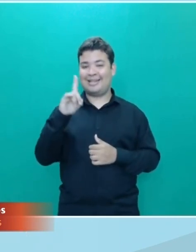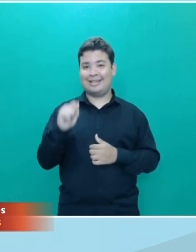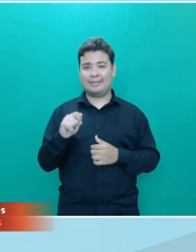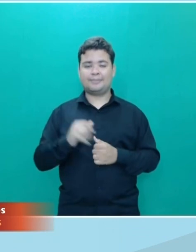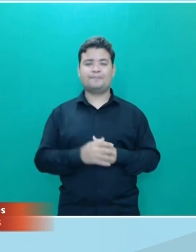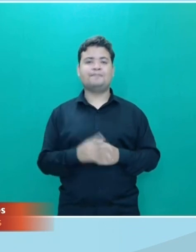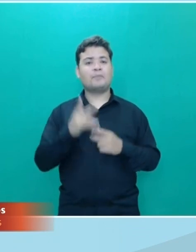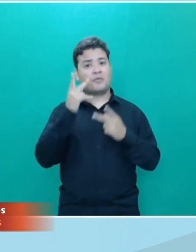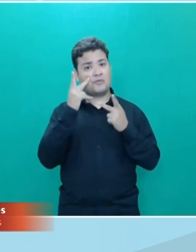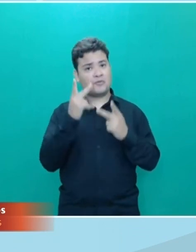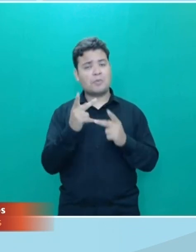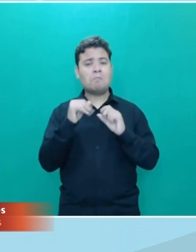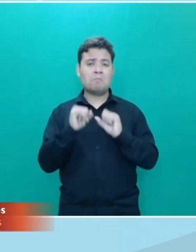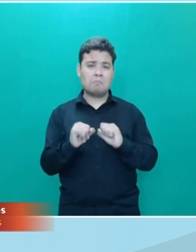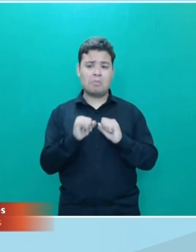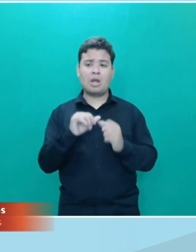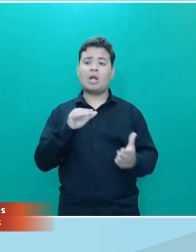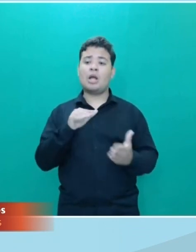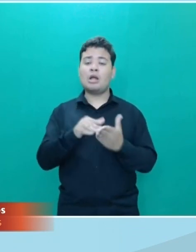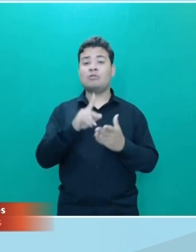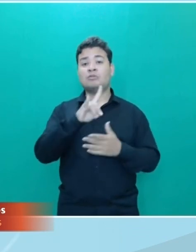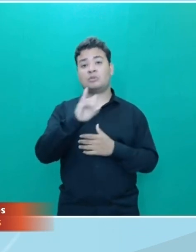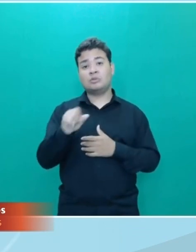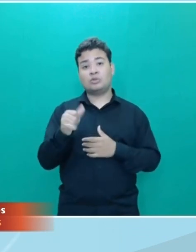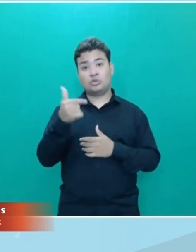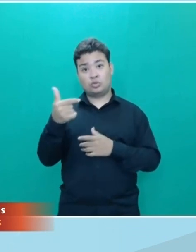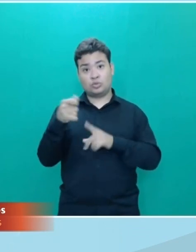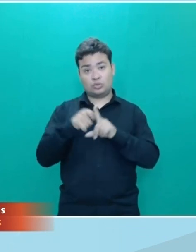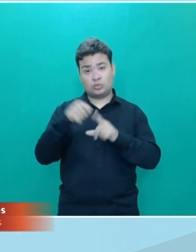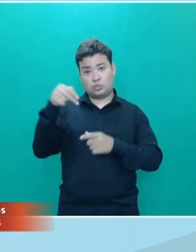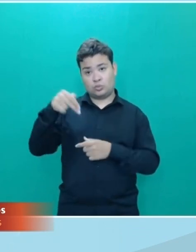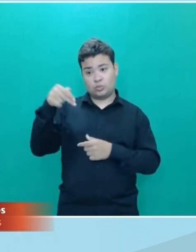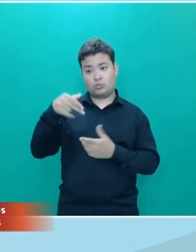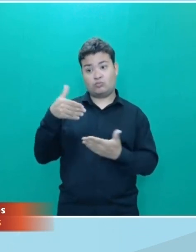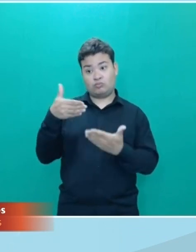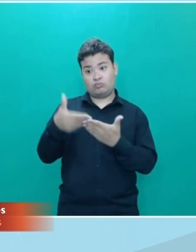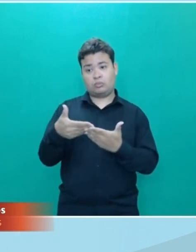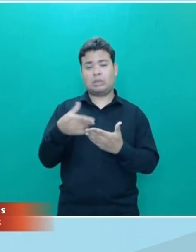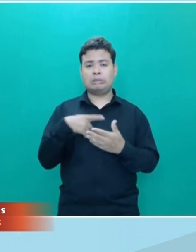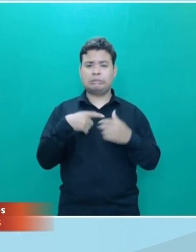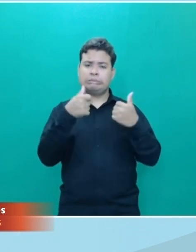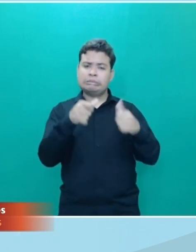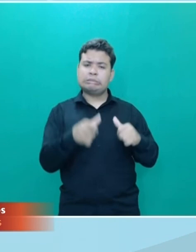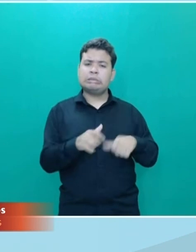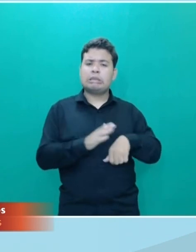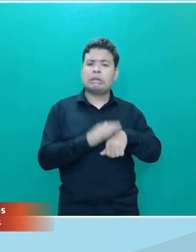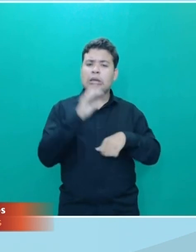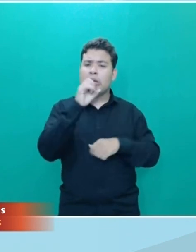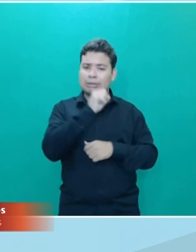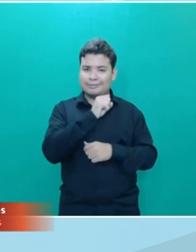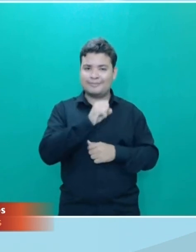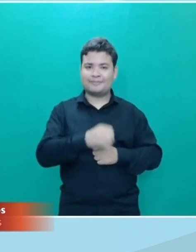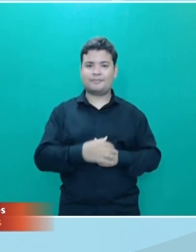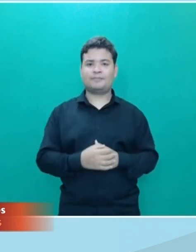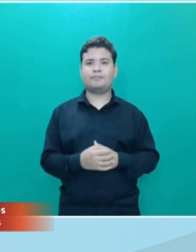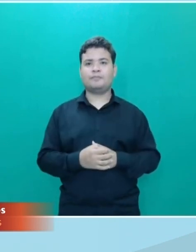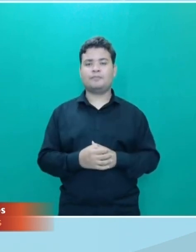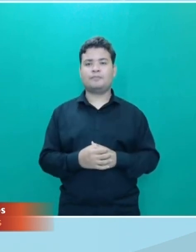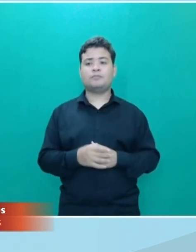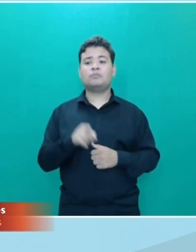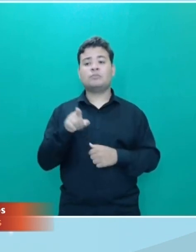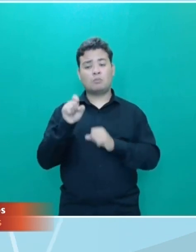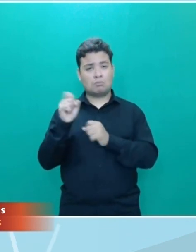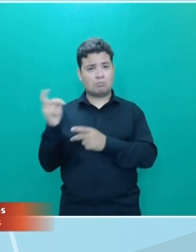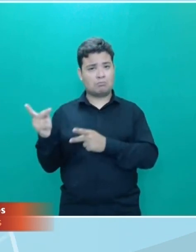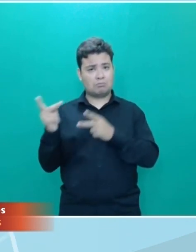pode ser feita até o dia 2 de novembro então uma exposição mais curtinha 2 de novembro você pode ir lá na Vila